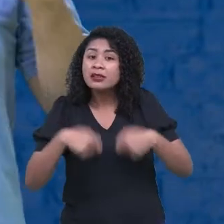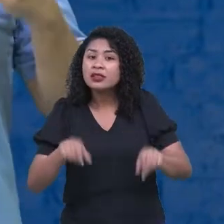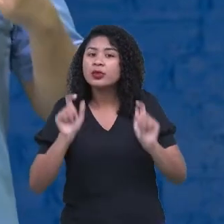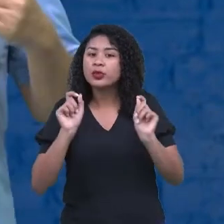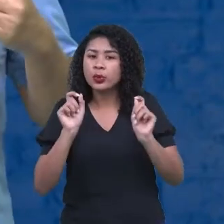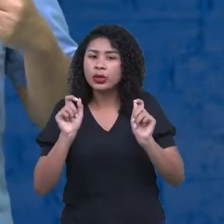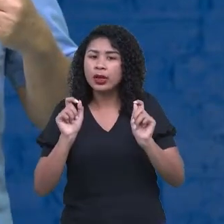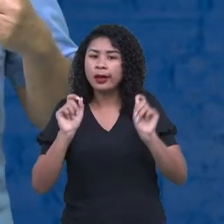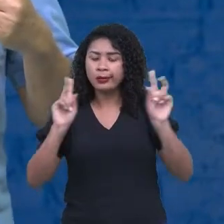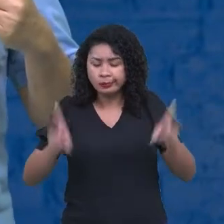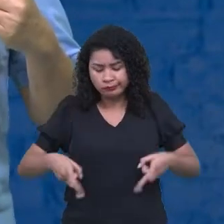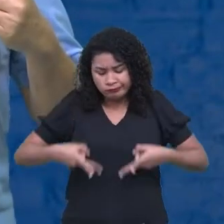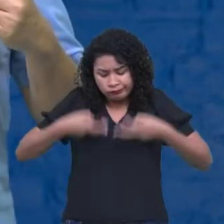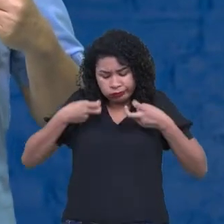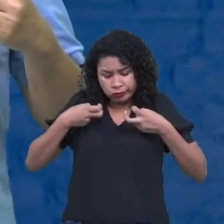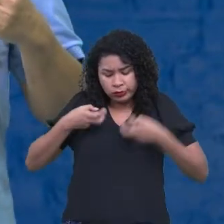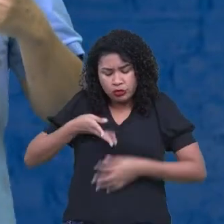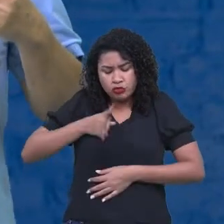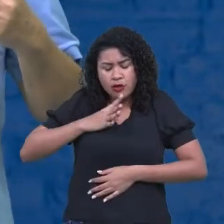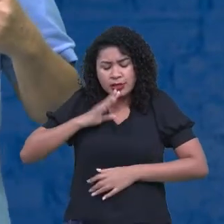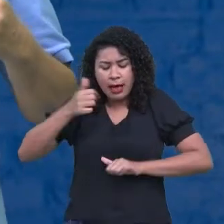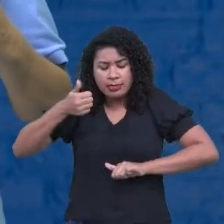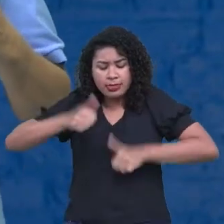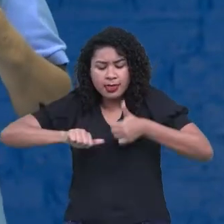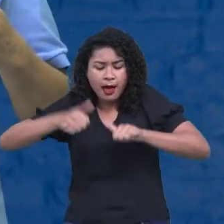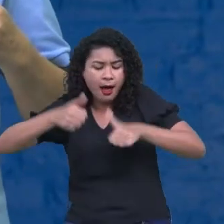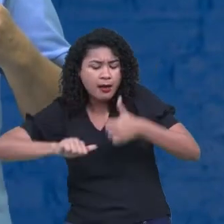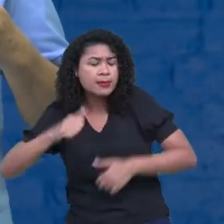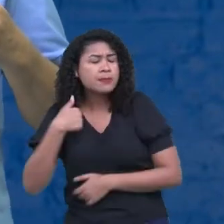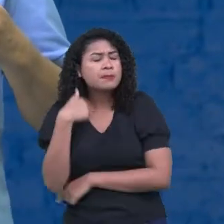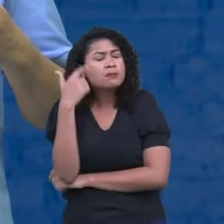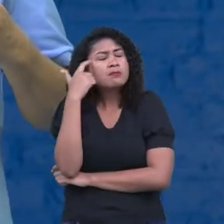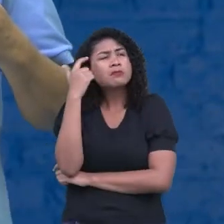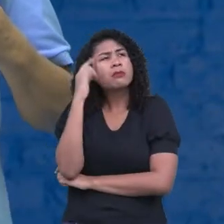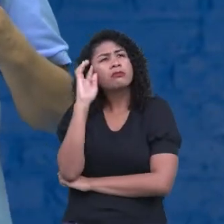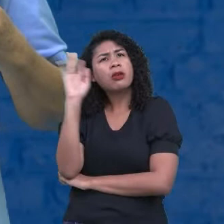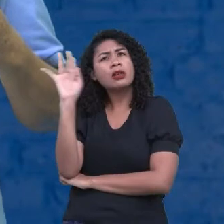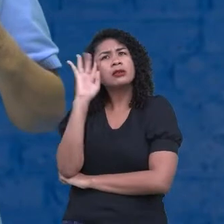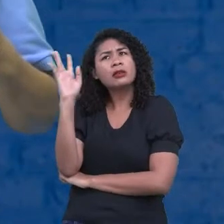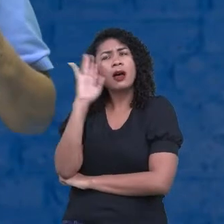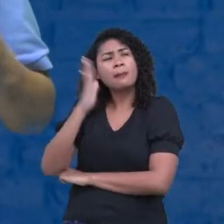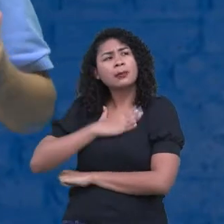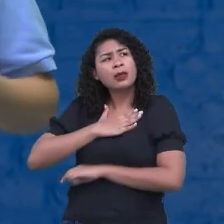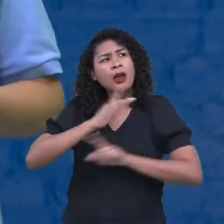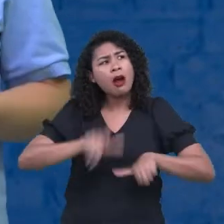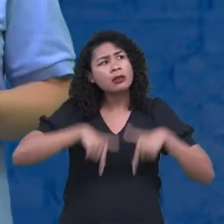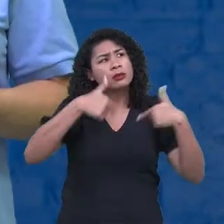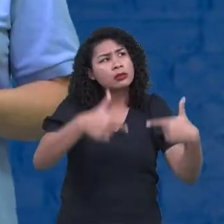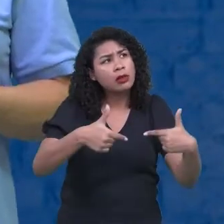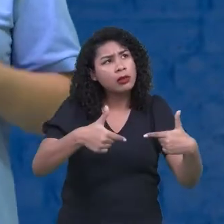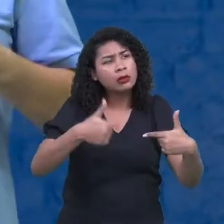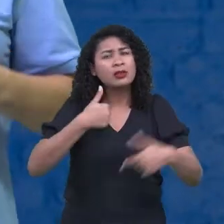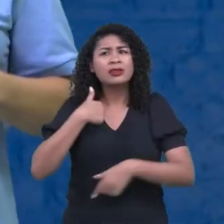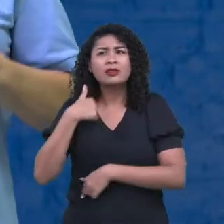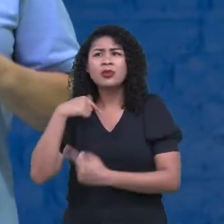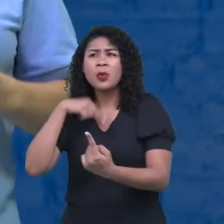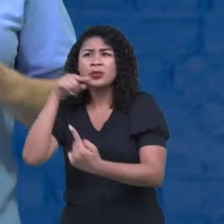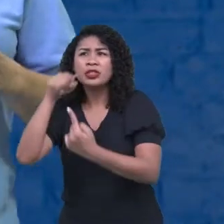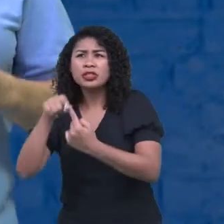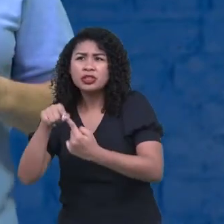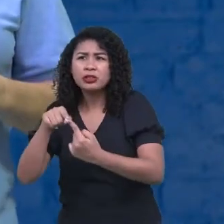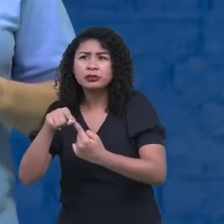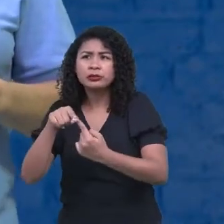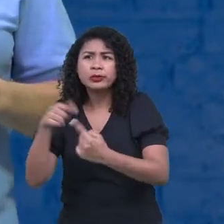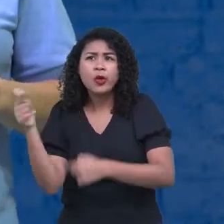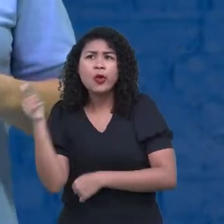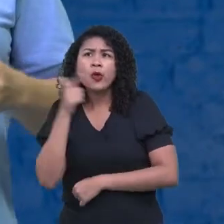Análise, meu autoconhecimento. Refletir nas minhas atitudes. Como é que eu faço para obter um tempo para